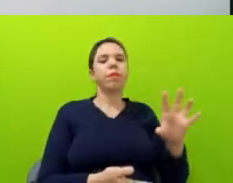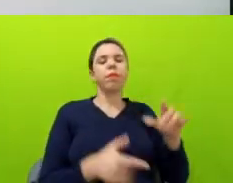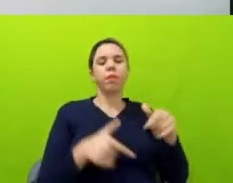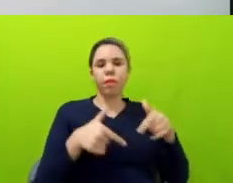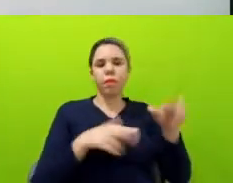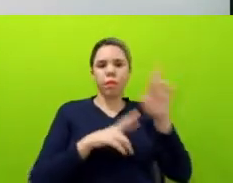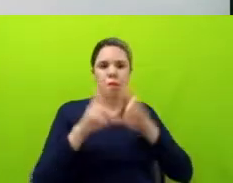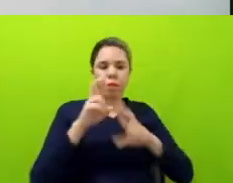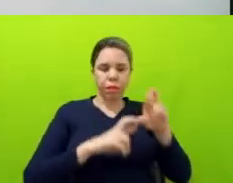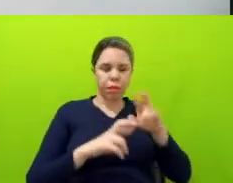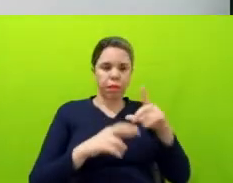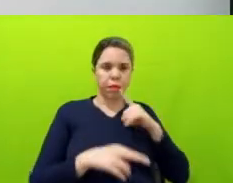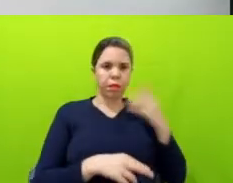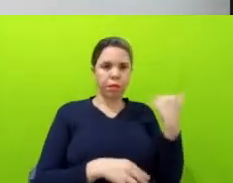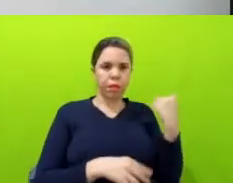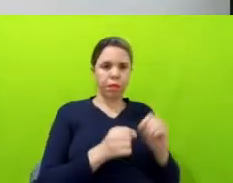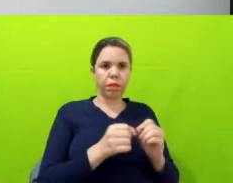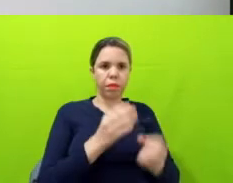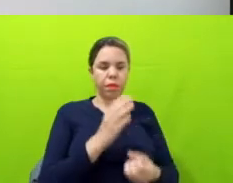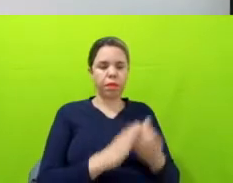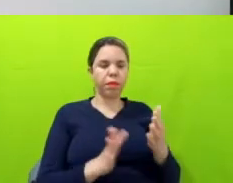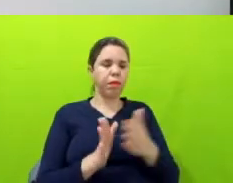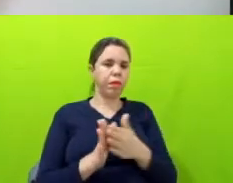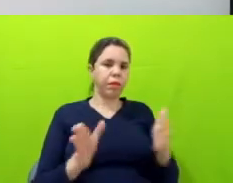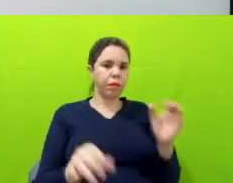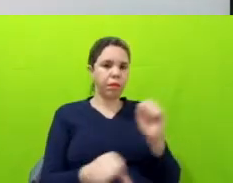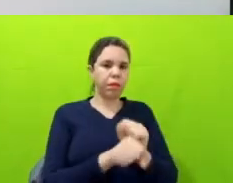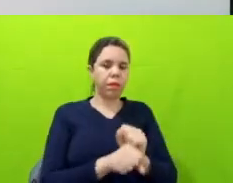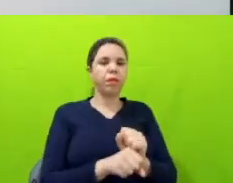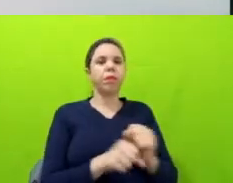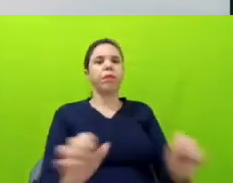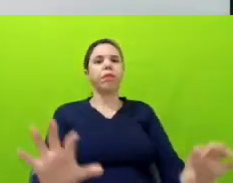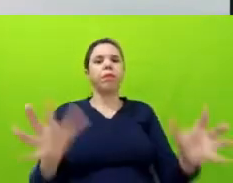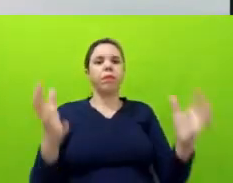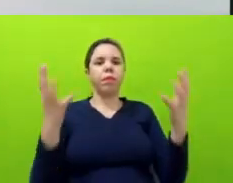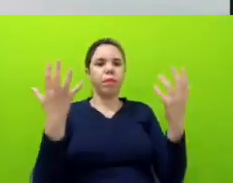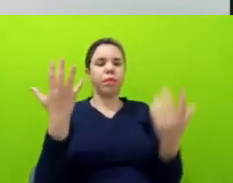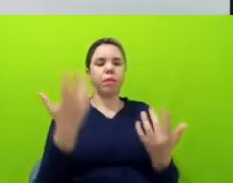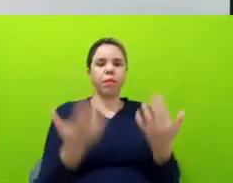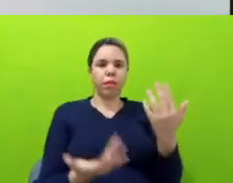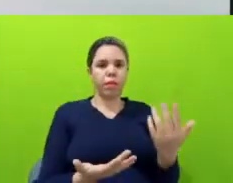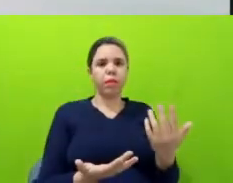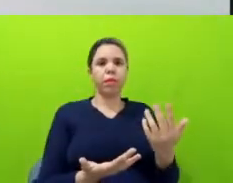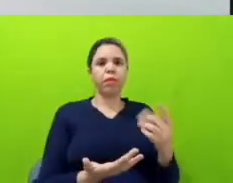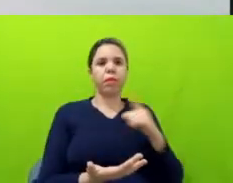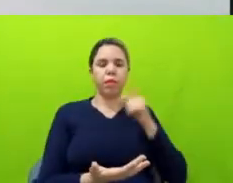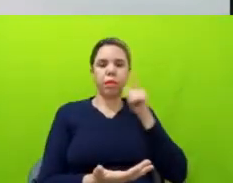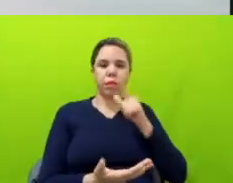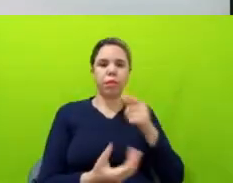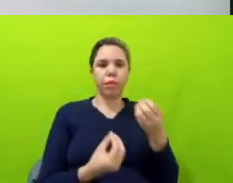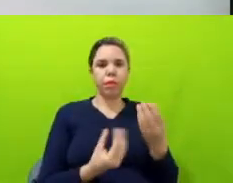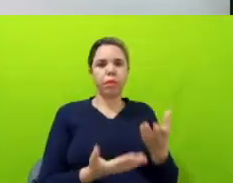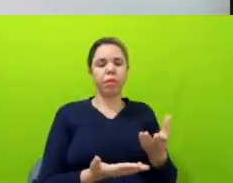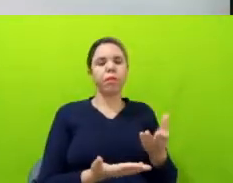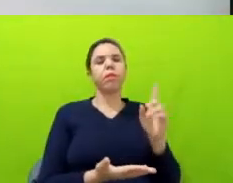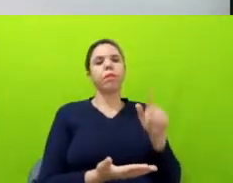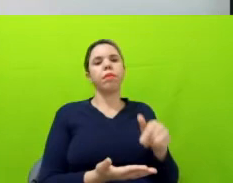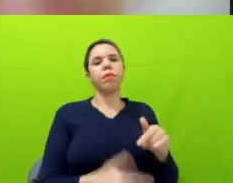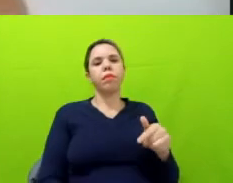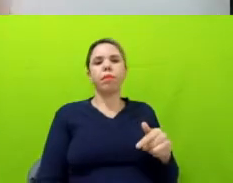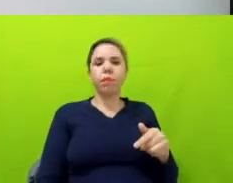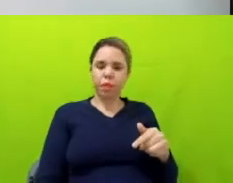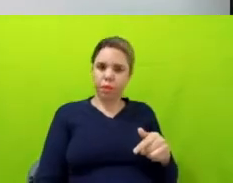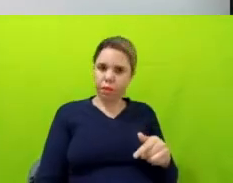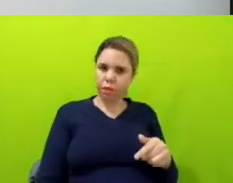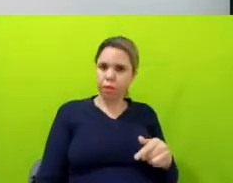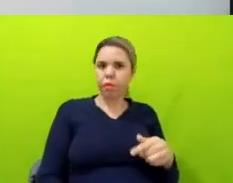tinham realizado, embargos de desmatamento ilegal, quanto a autorizações de desmatamento que eles tinham concedido, ela vinha como, ah,